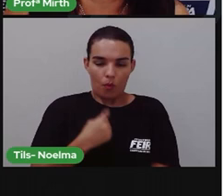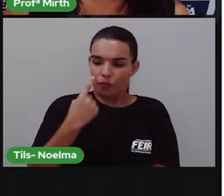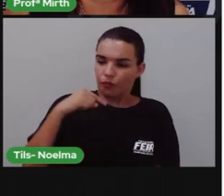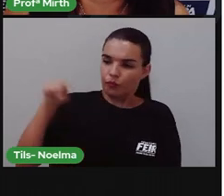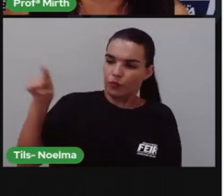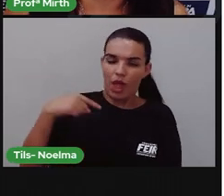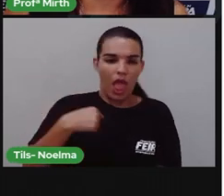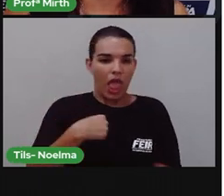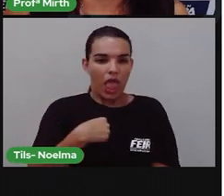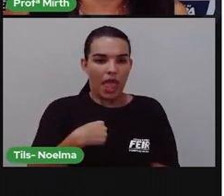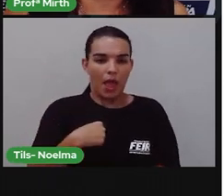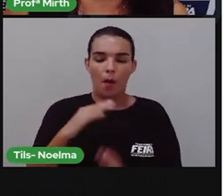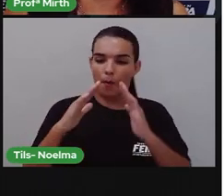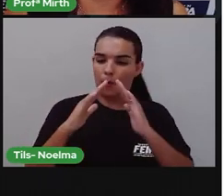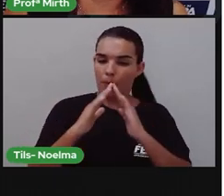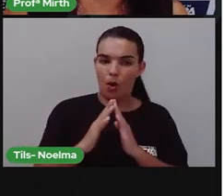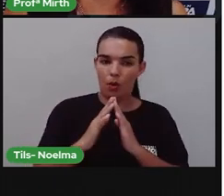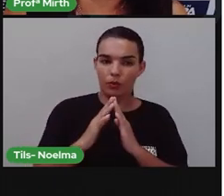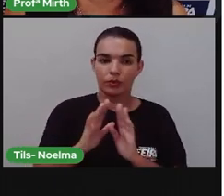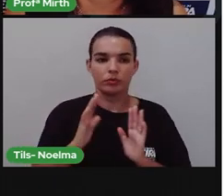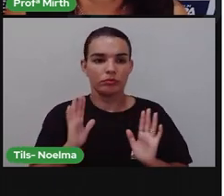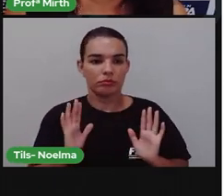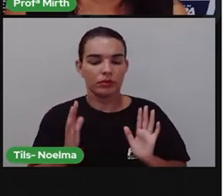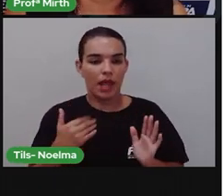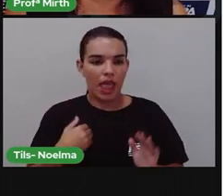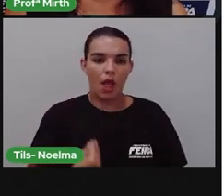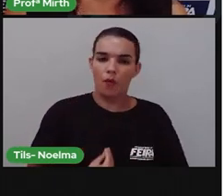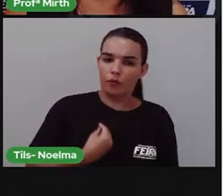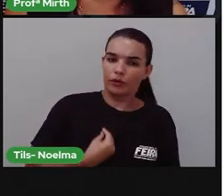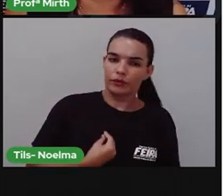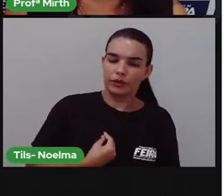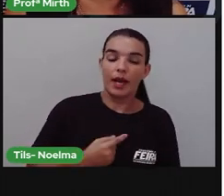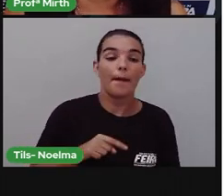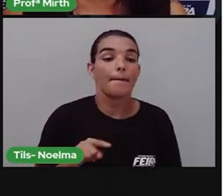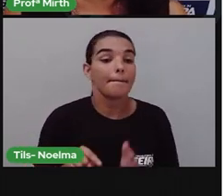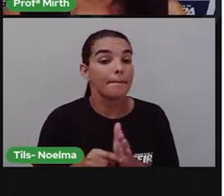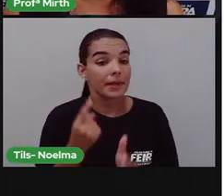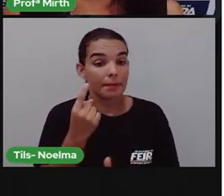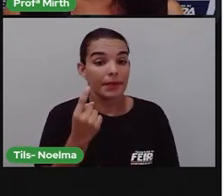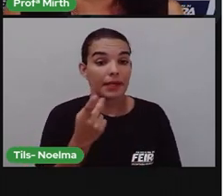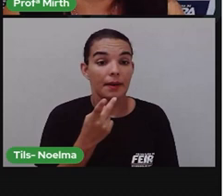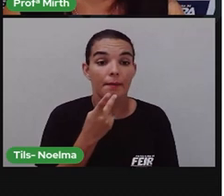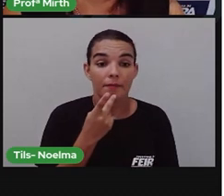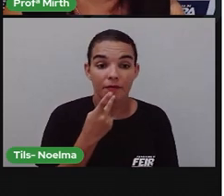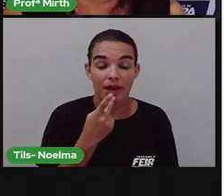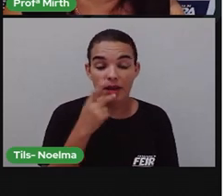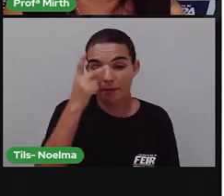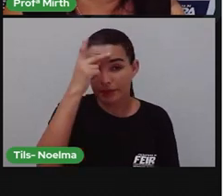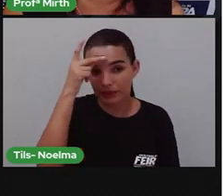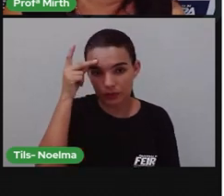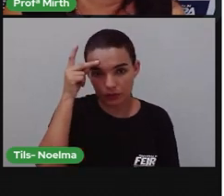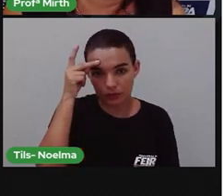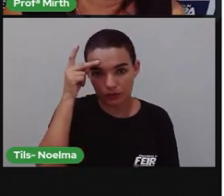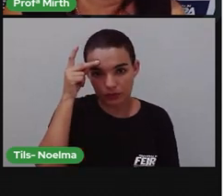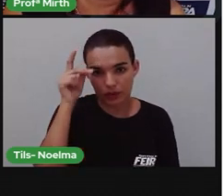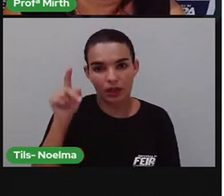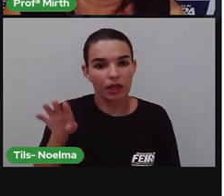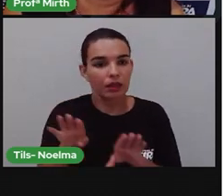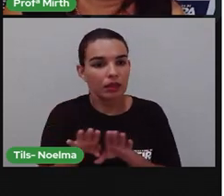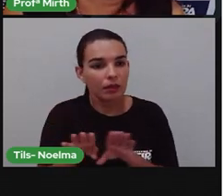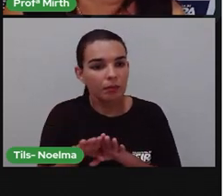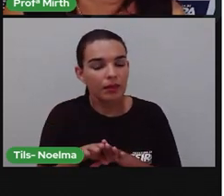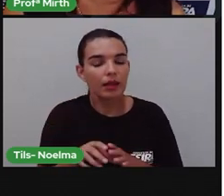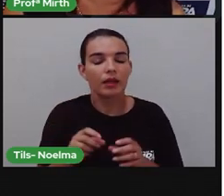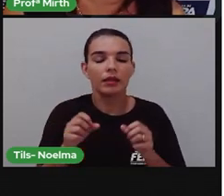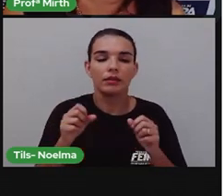moro, eu vivi. É na primeira pessoa. E aborda questões íntimas e pessoais. Porque vai falar sobre